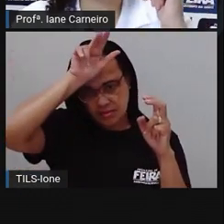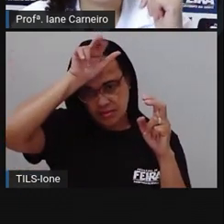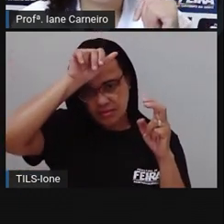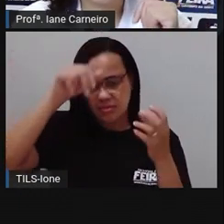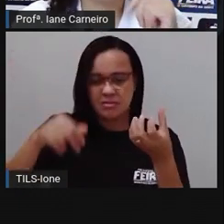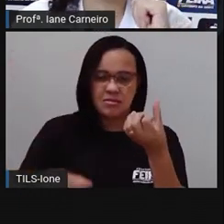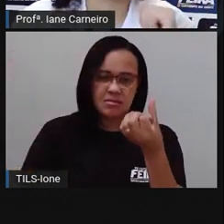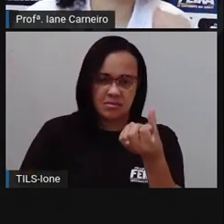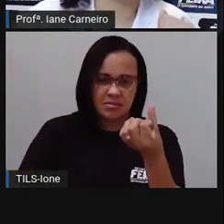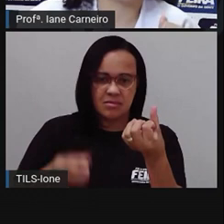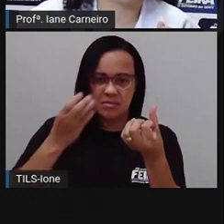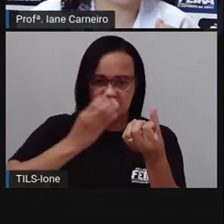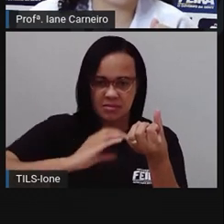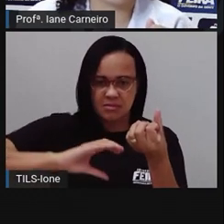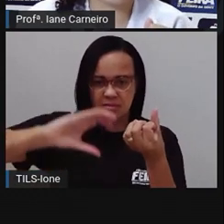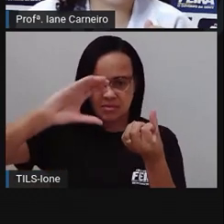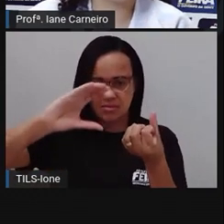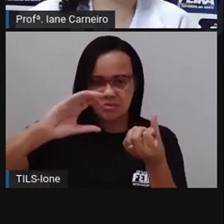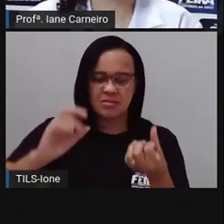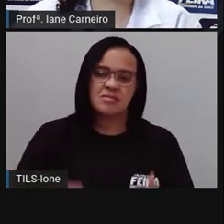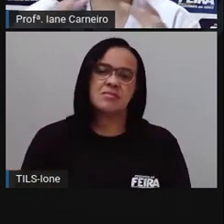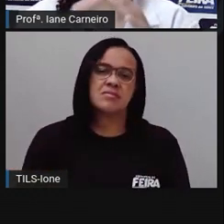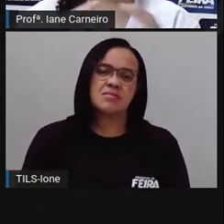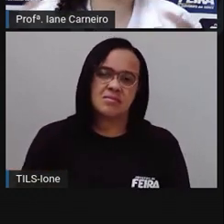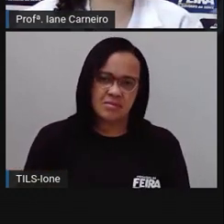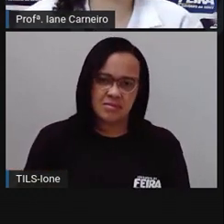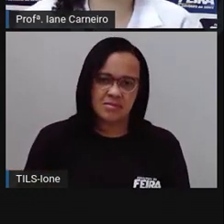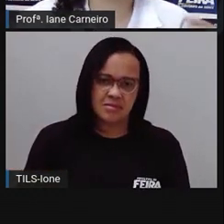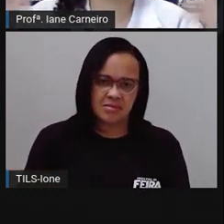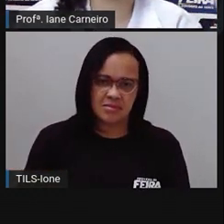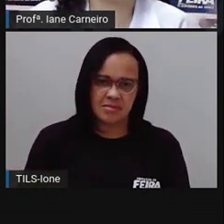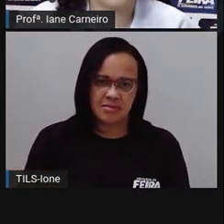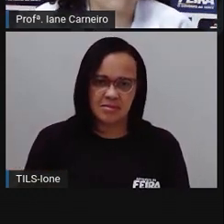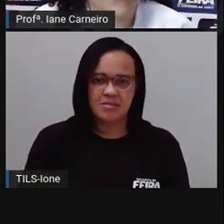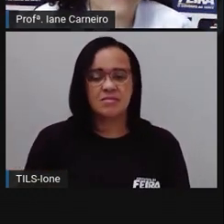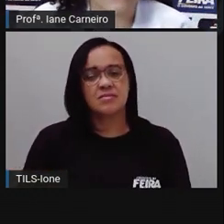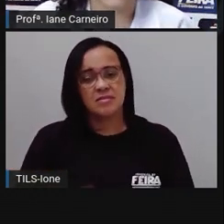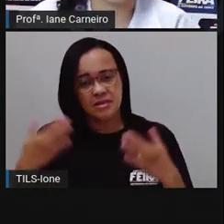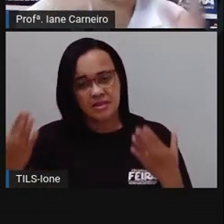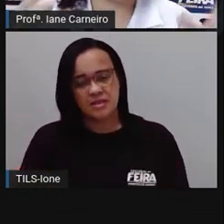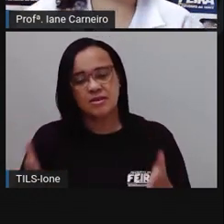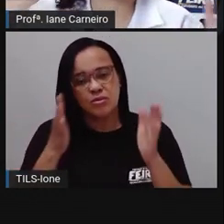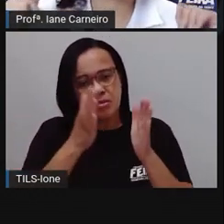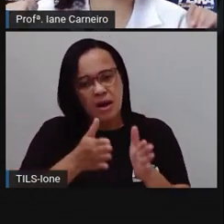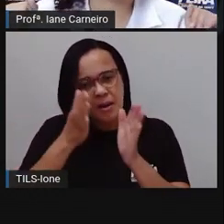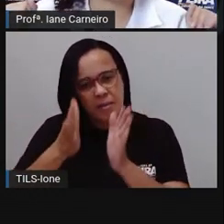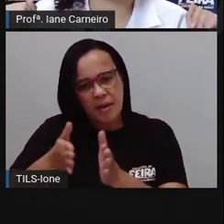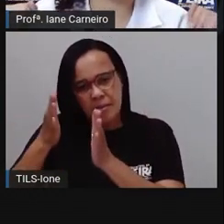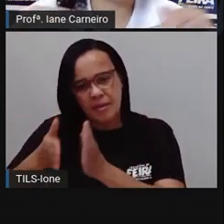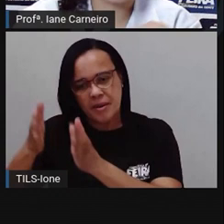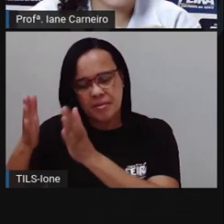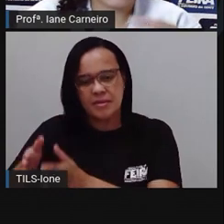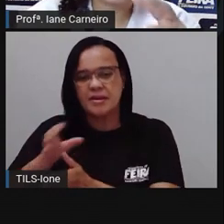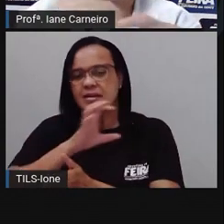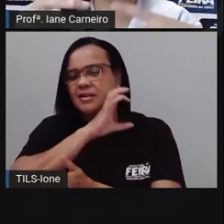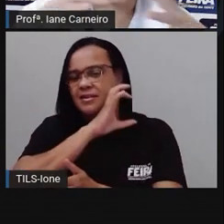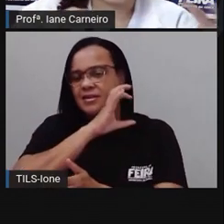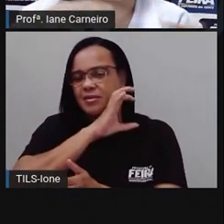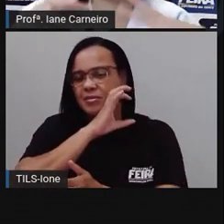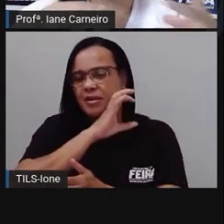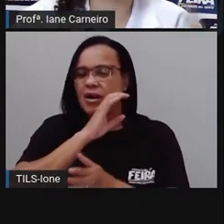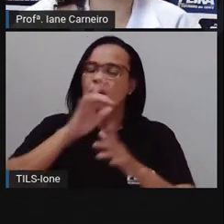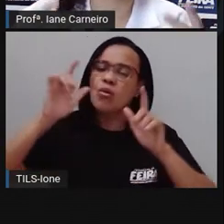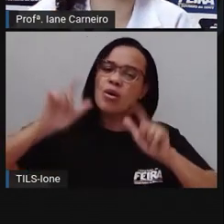E o sexto, o elefante. Tá certo? Nós ordenamos os animais aqui pra gente ver, né, em que